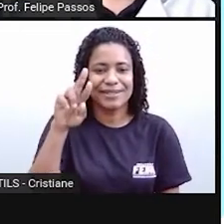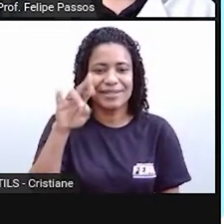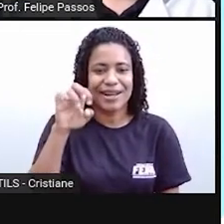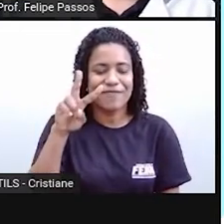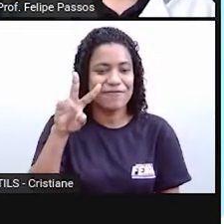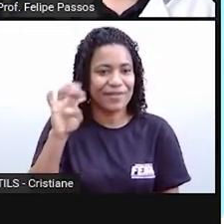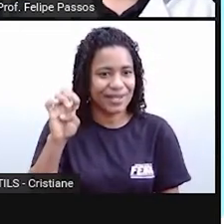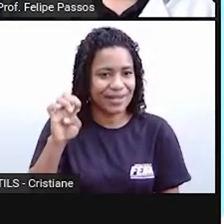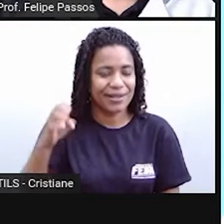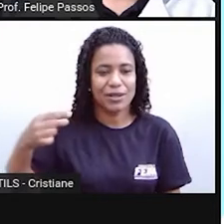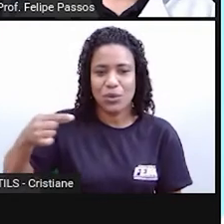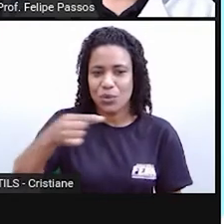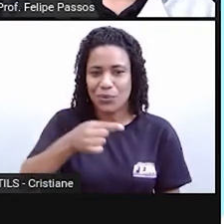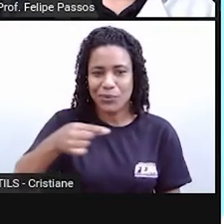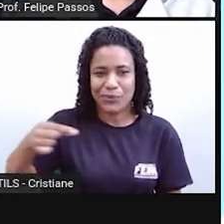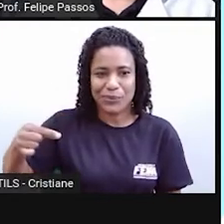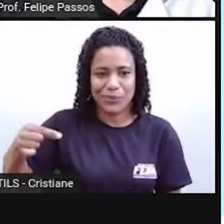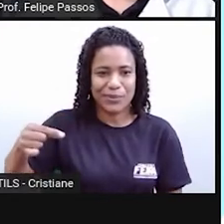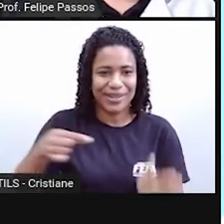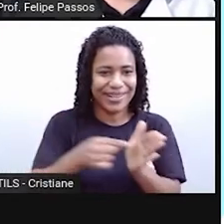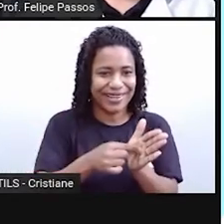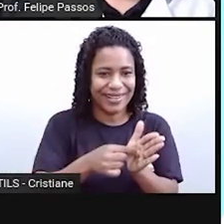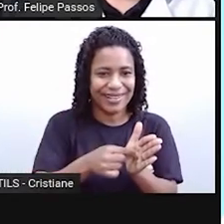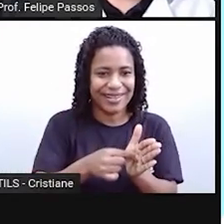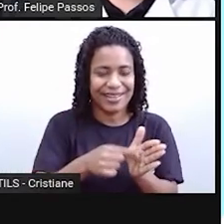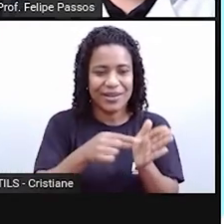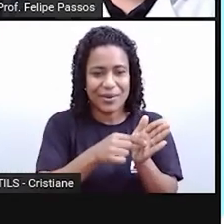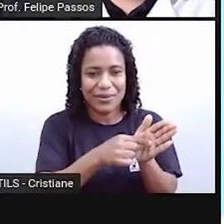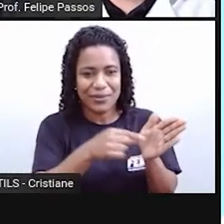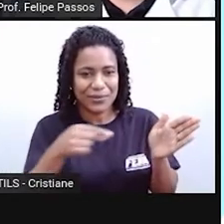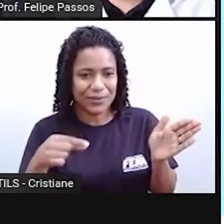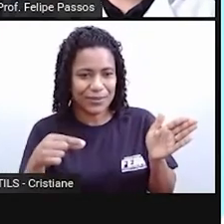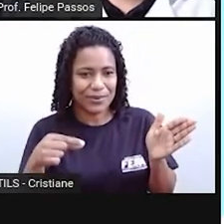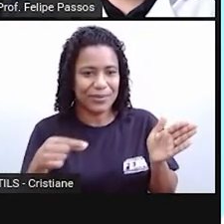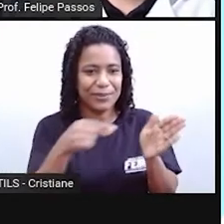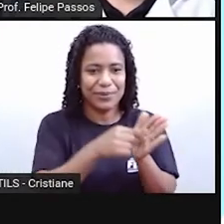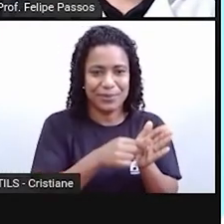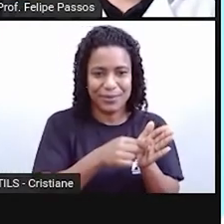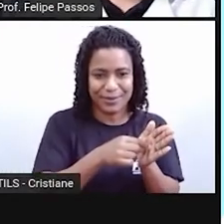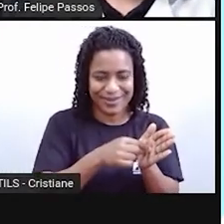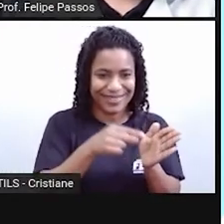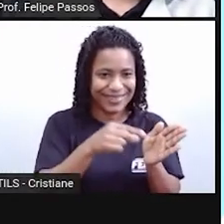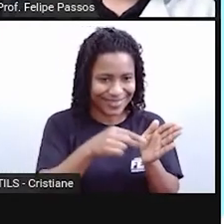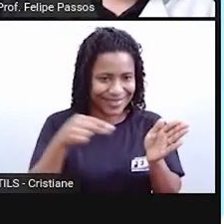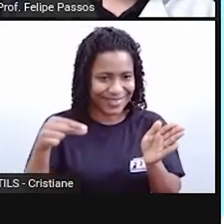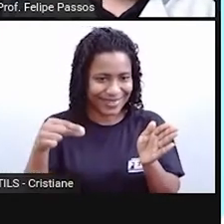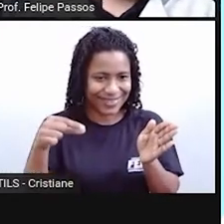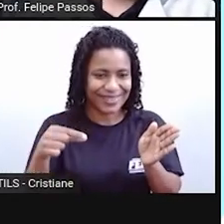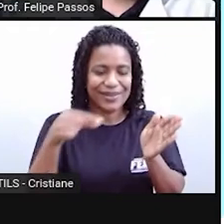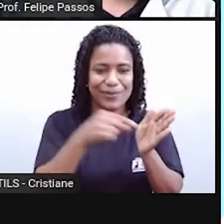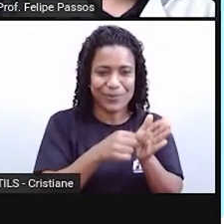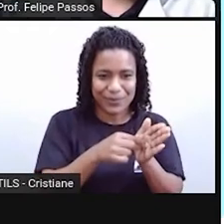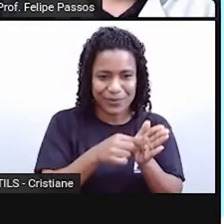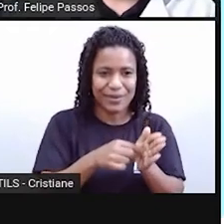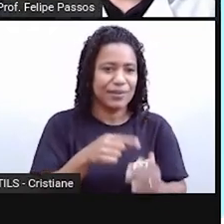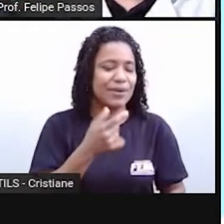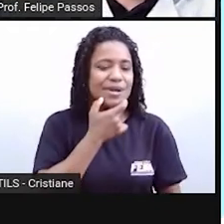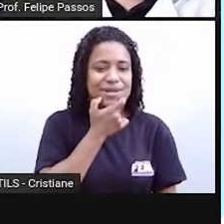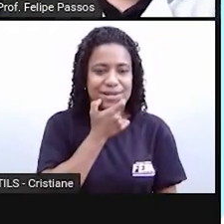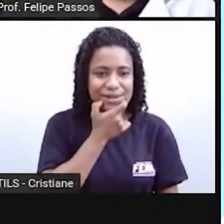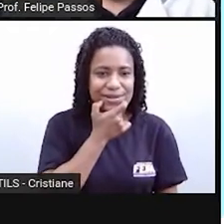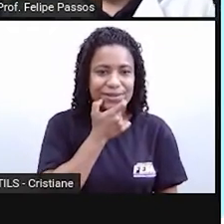Pendrive, inglês, seria uma mídia, caneta, mais ou menos. Então, a gente usa a expressão em inglês sem modificar.